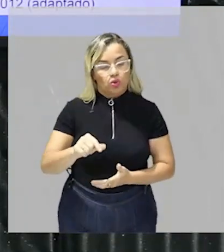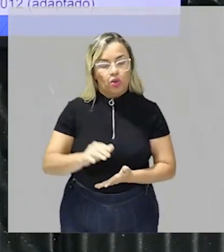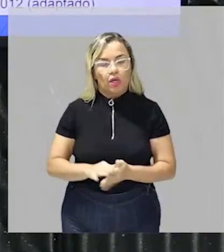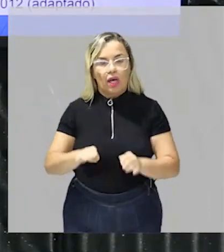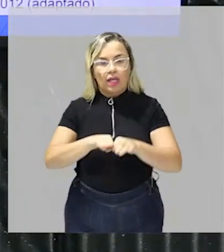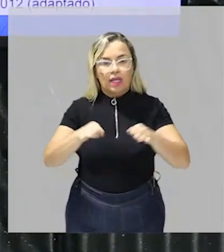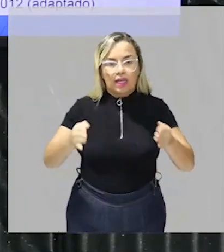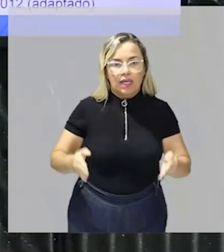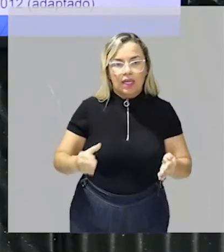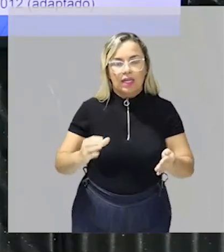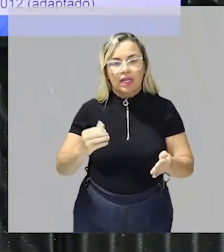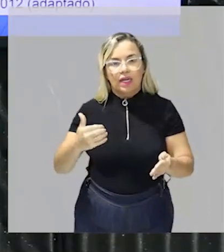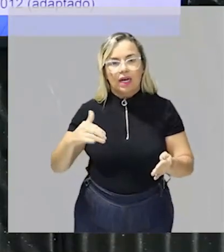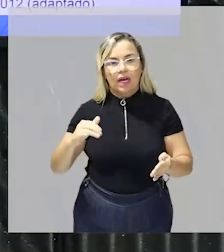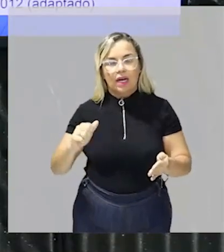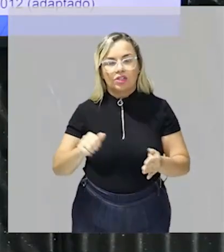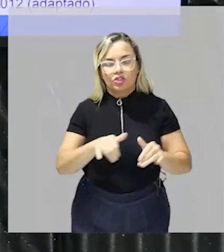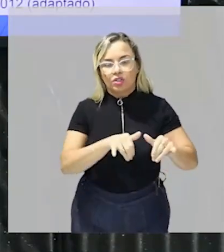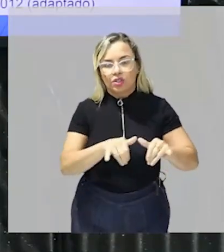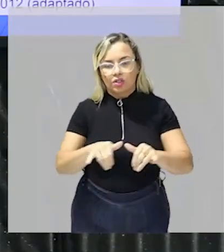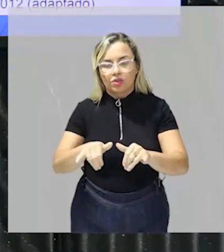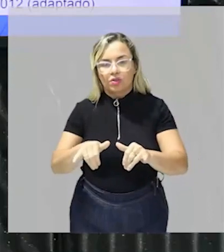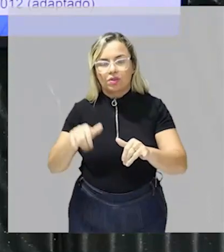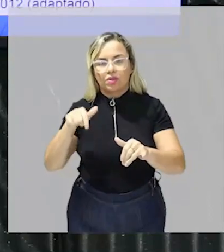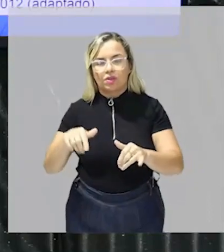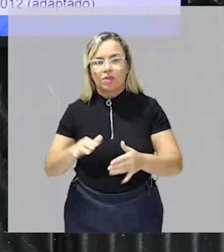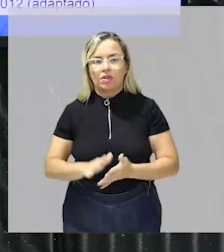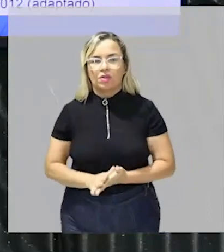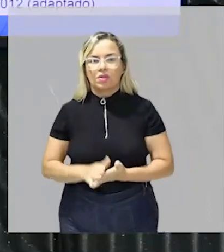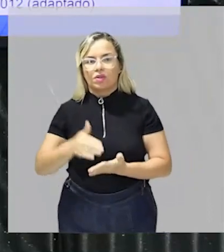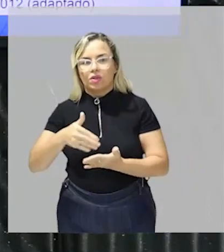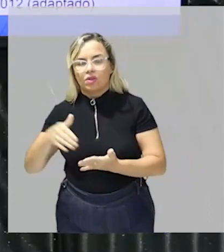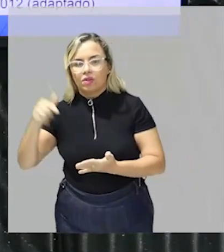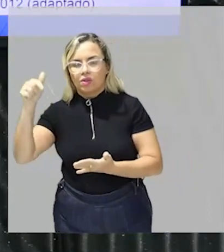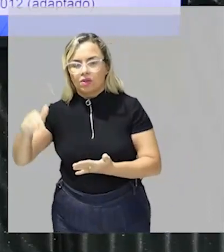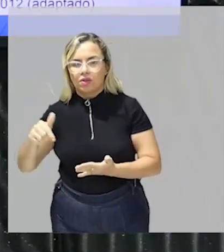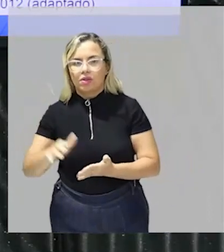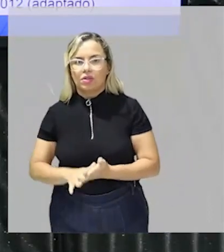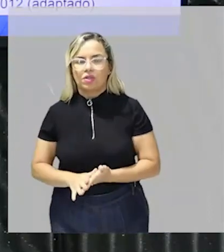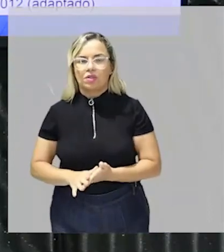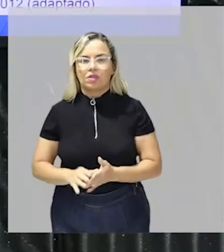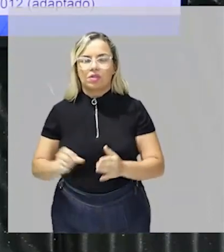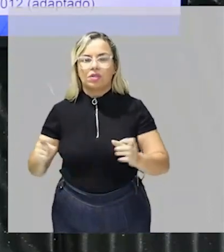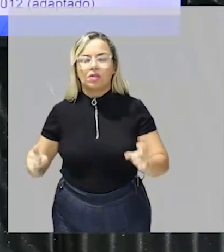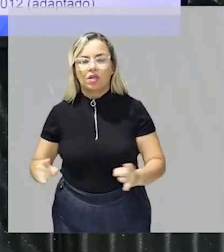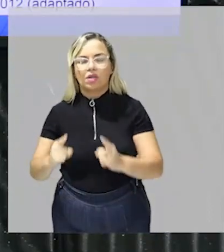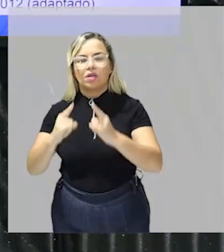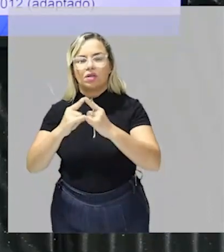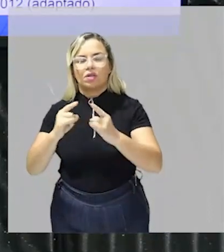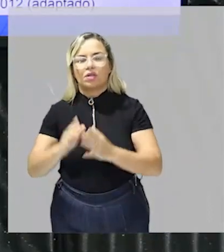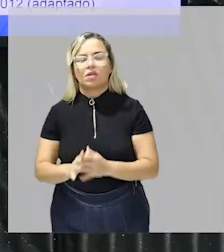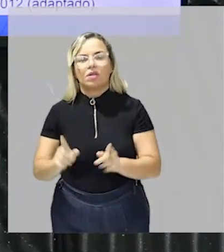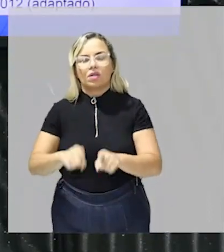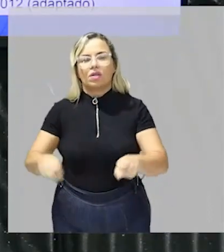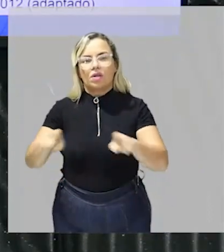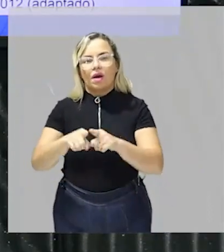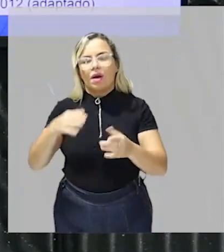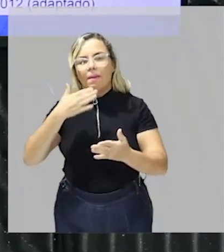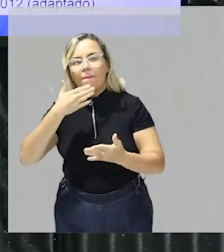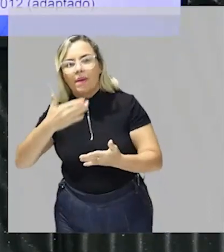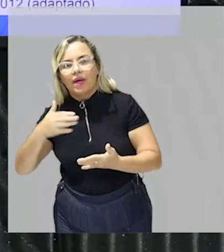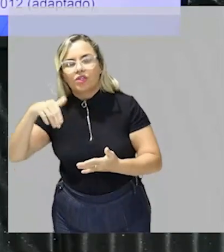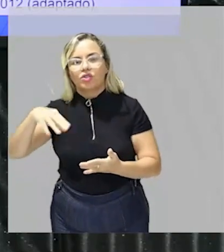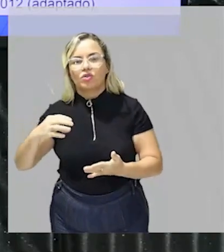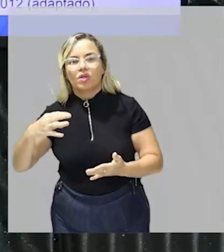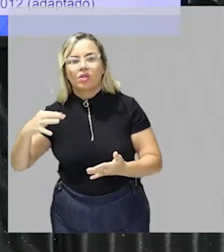quando você sai tem uma pessoa na porta de uma determinada instituição e que pede a tua nota né se você quer